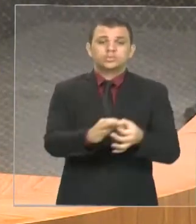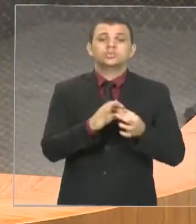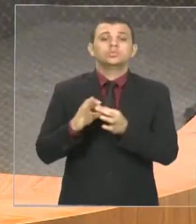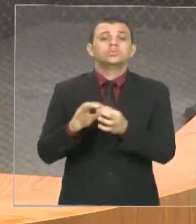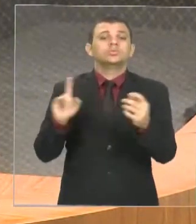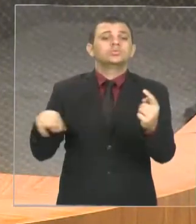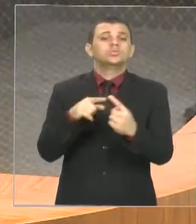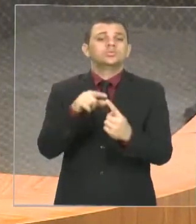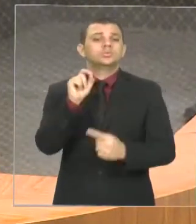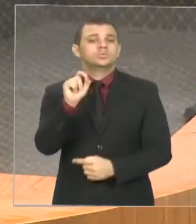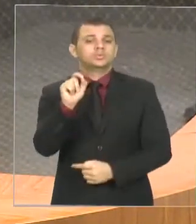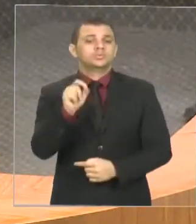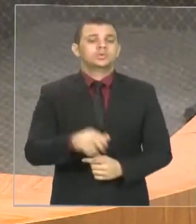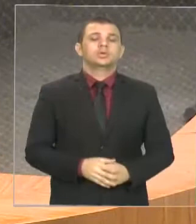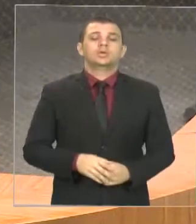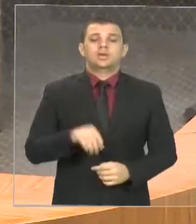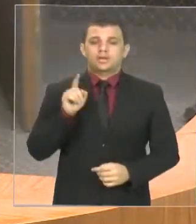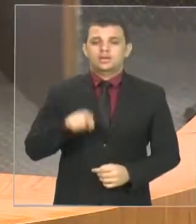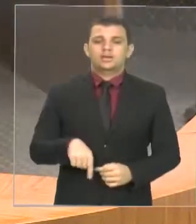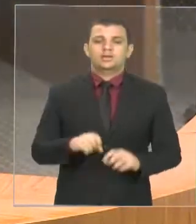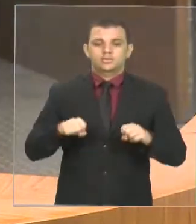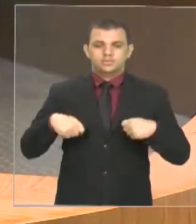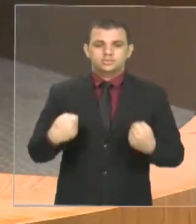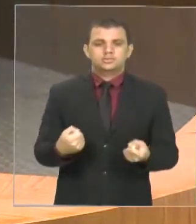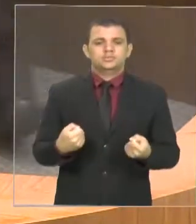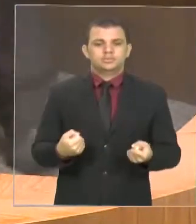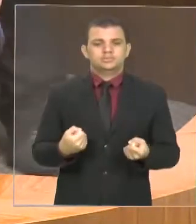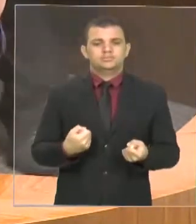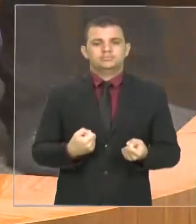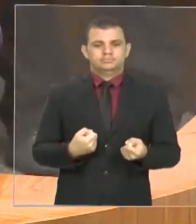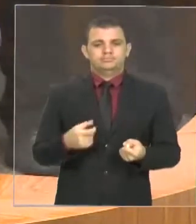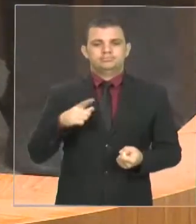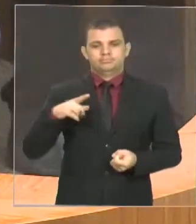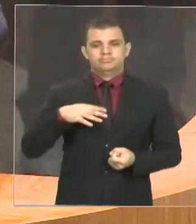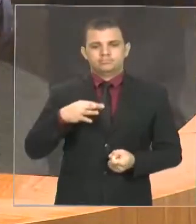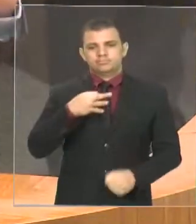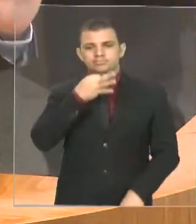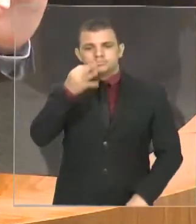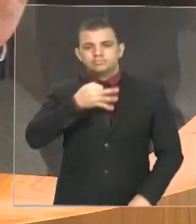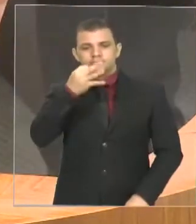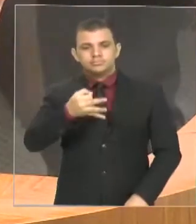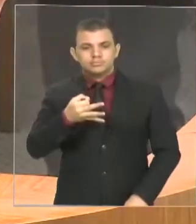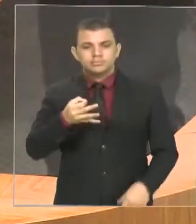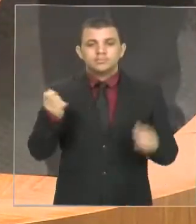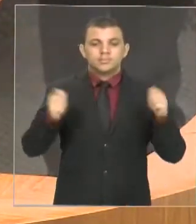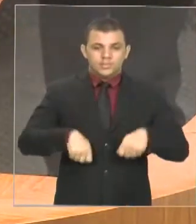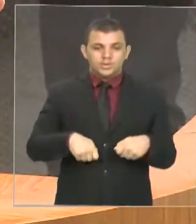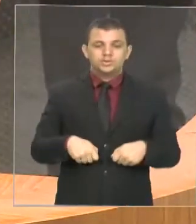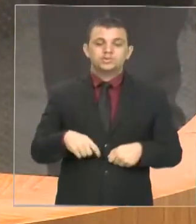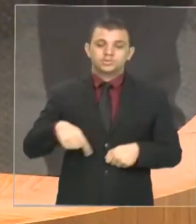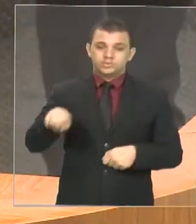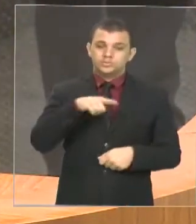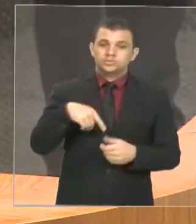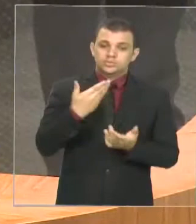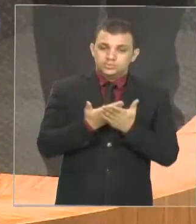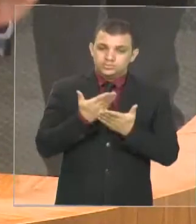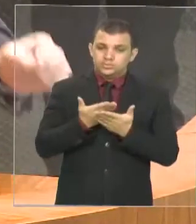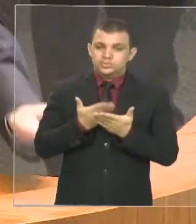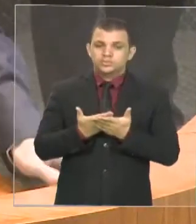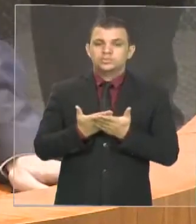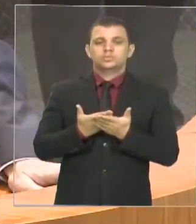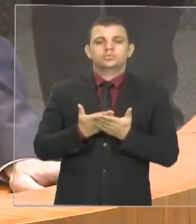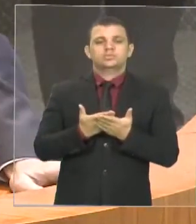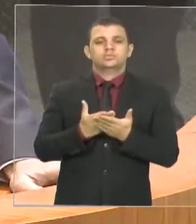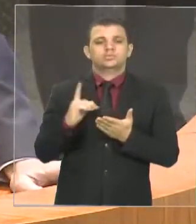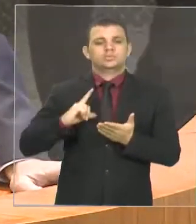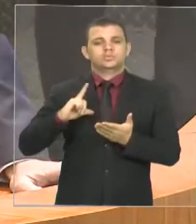tentar argumentar para que esse, dentro do estudo, dentro de um estudo